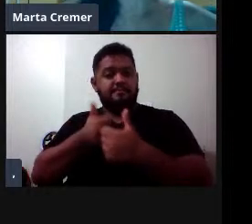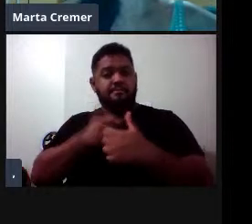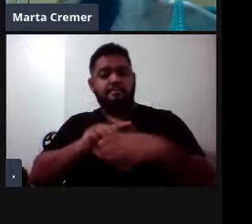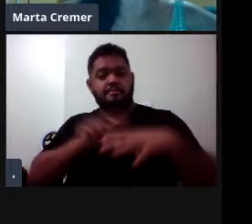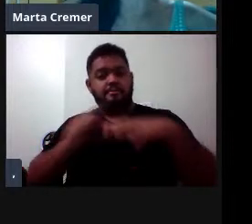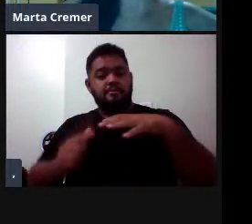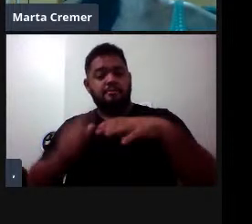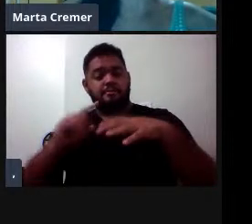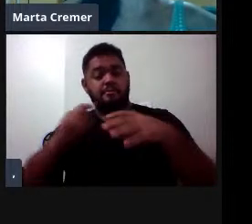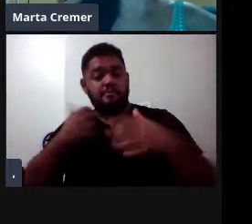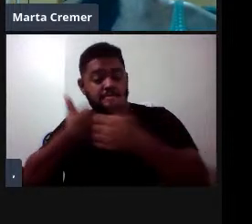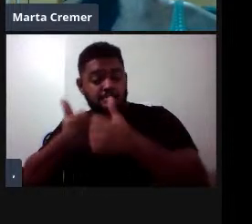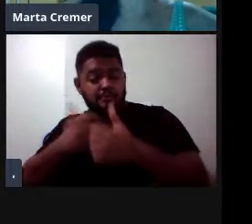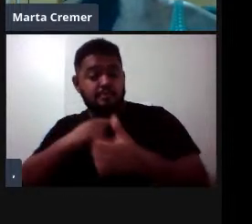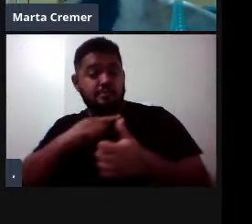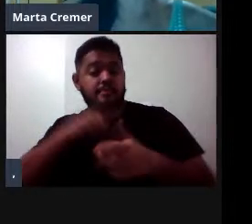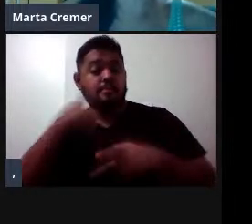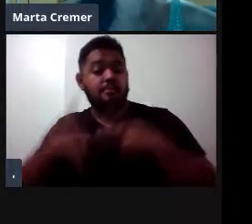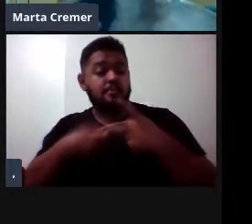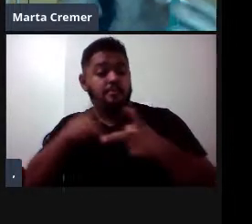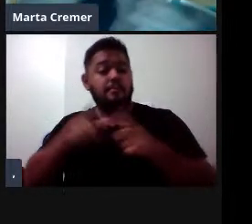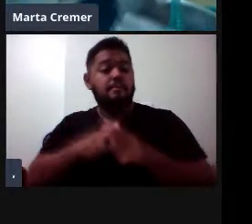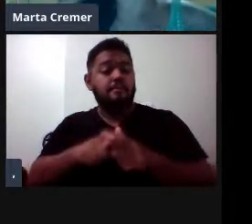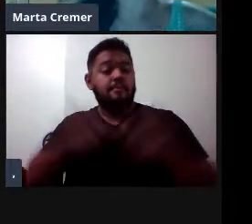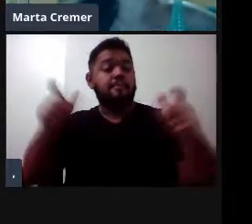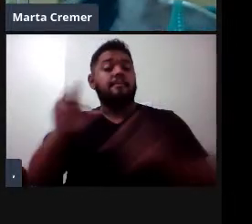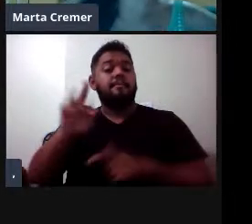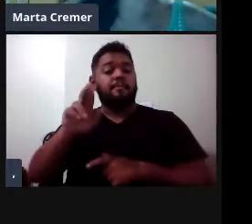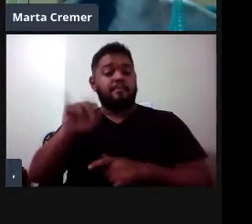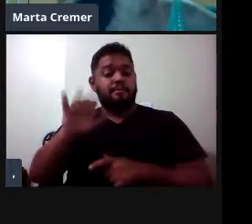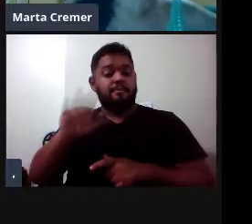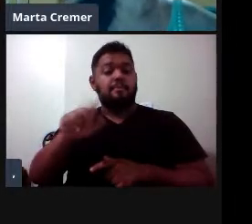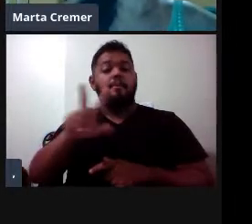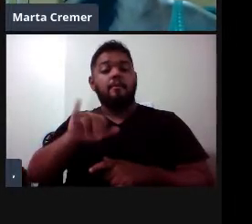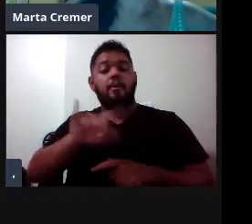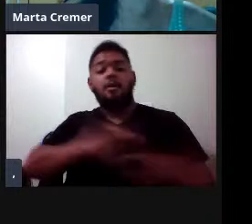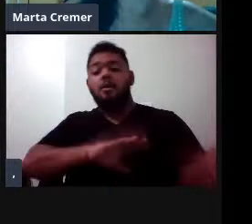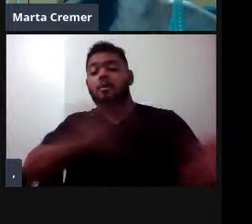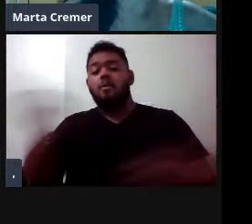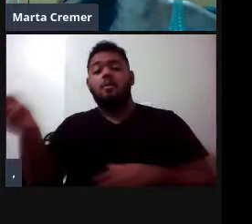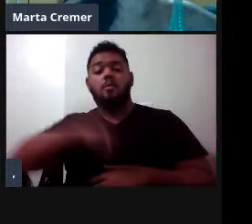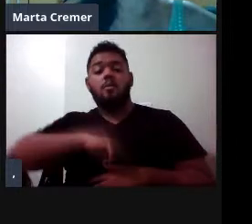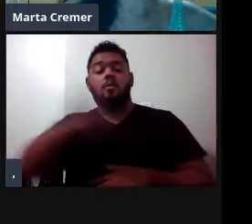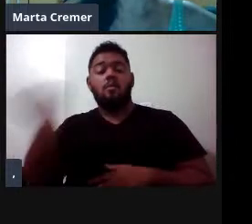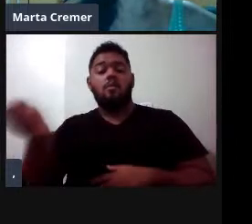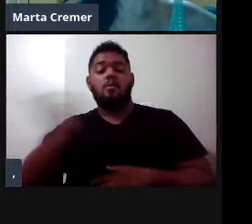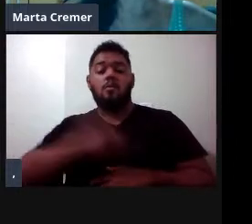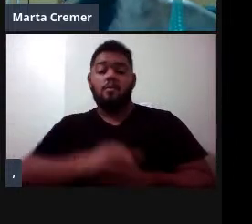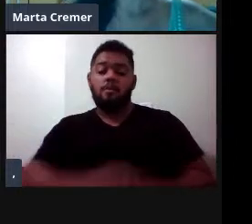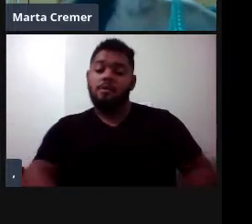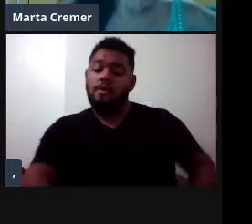temos, então, várias populações de baleias francas que fazem esses movimentos sazonalmente.